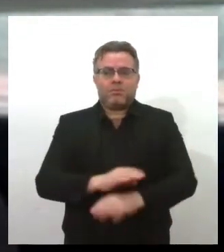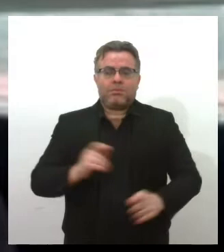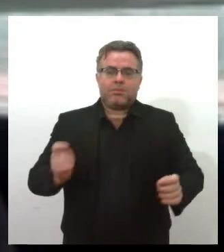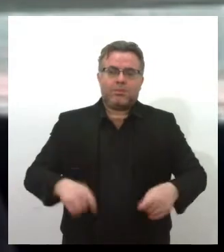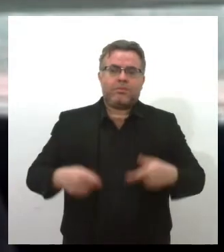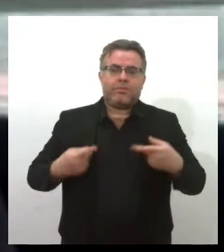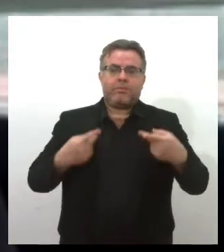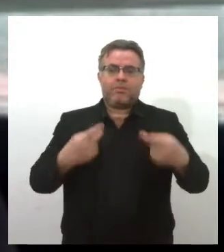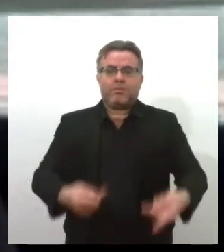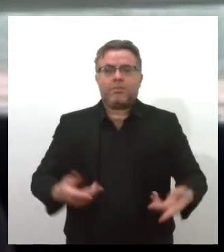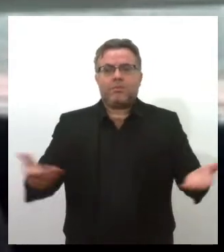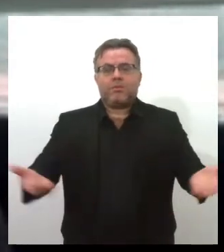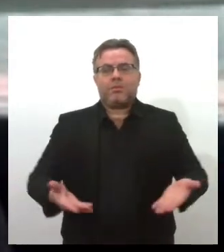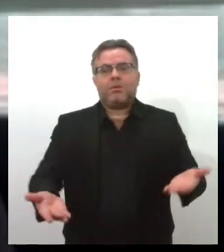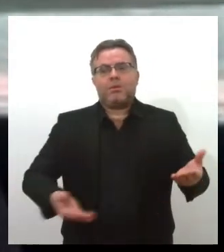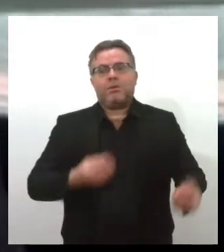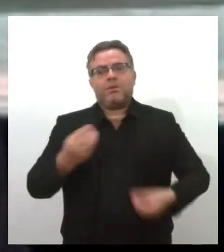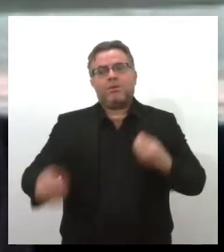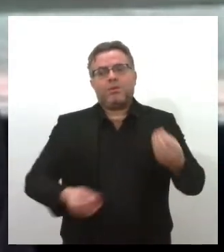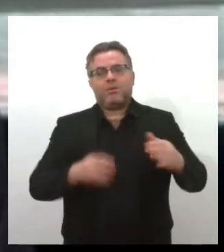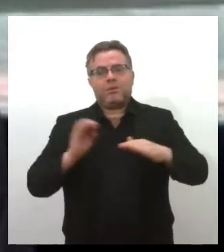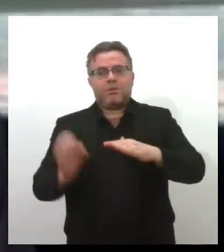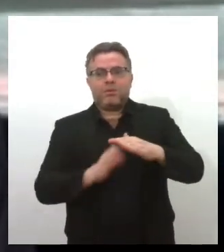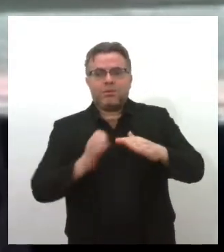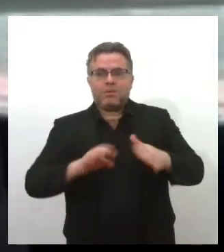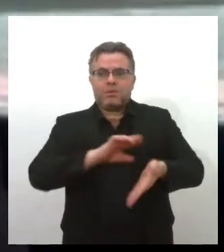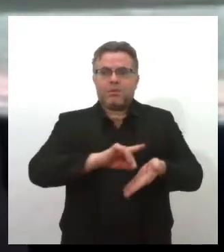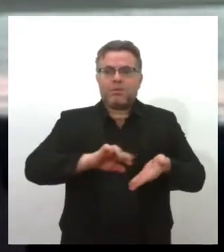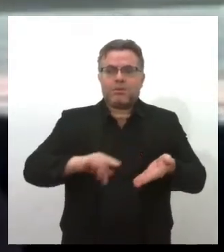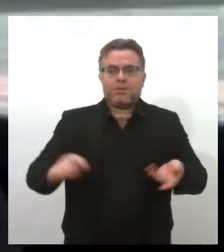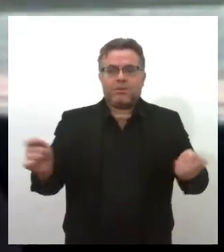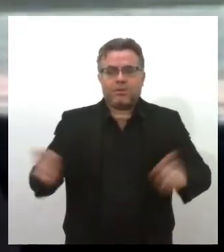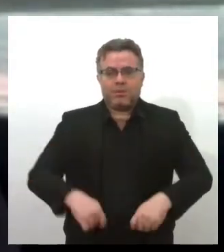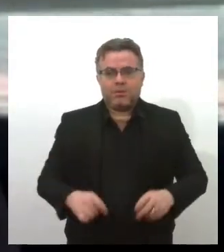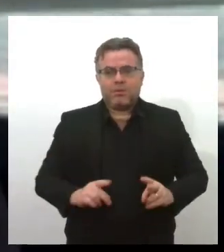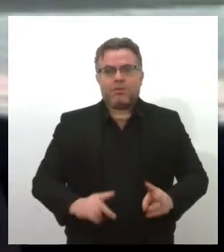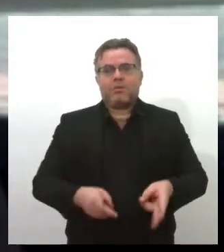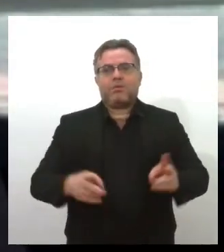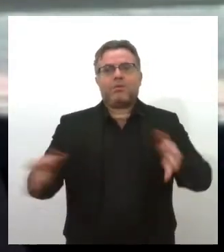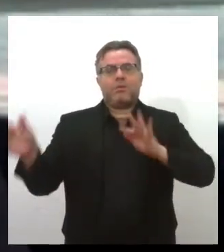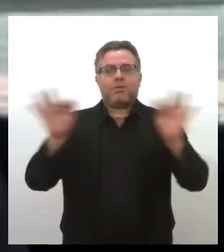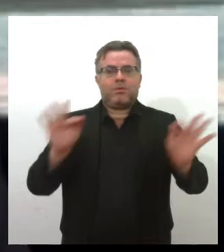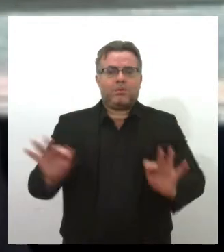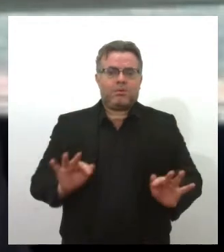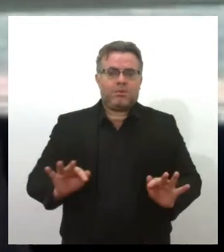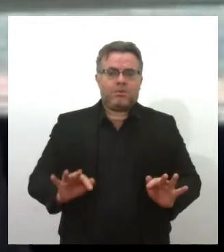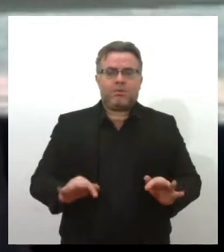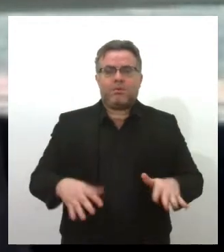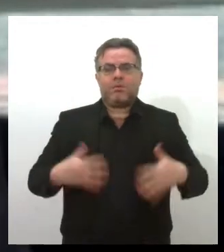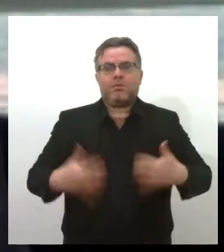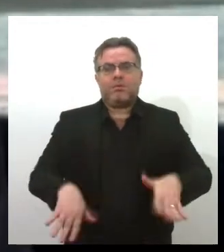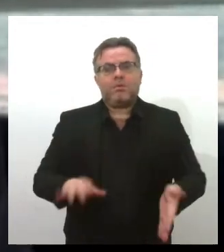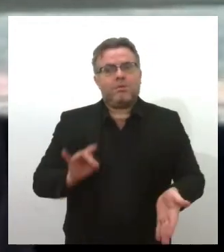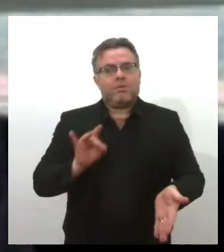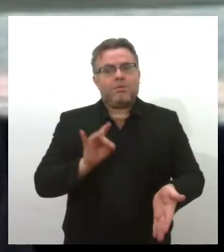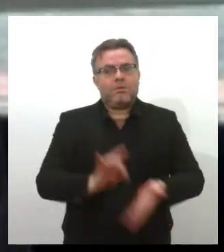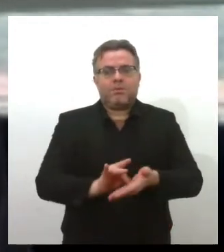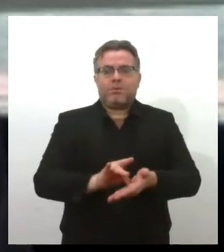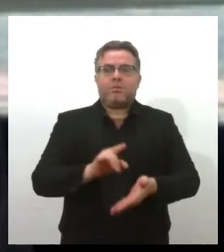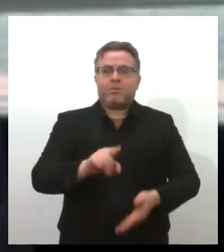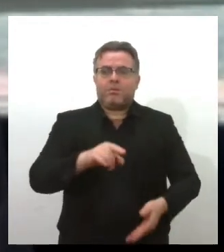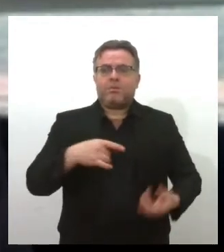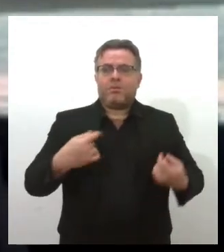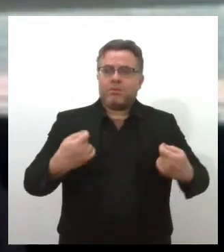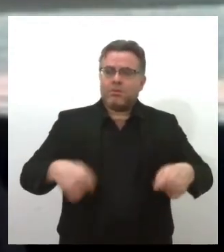recentemente a essas 22 empresas e ficamos muito felizes com os resultados. Realmente são startups que têm